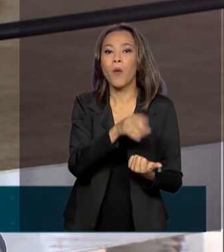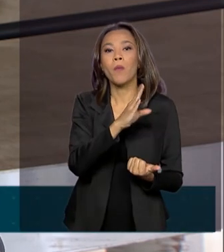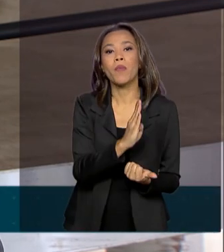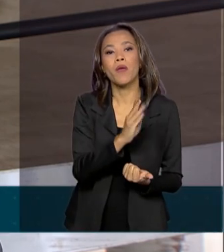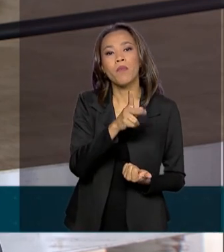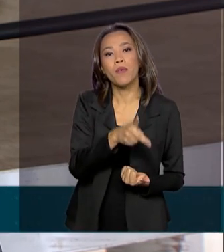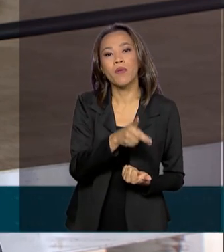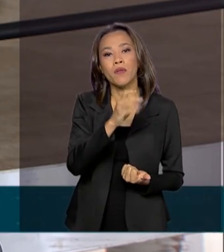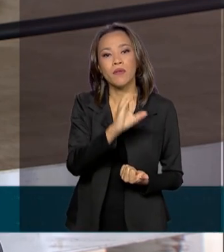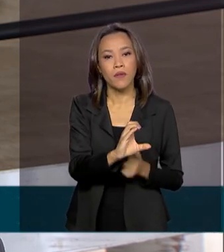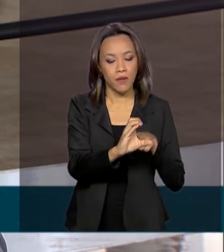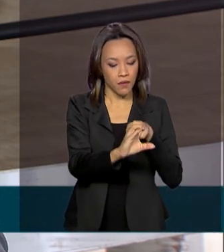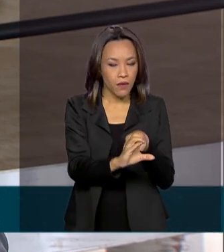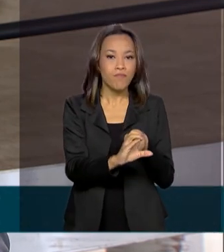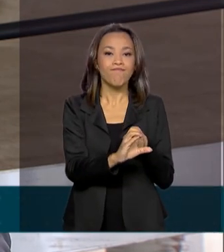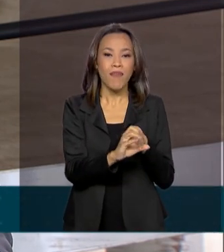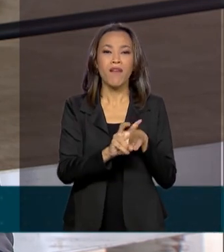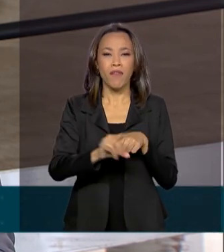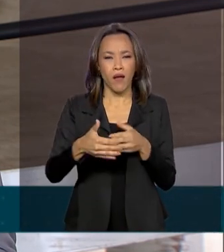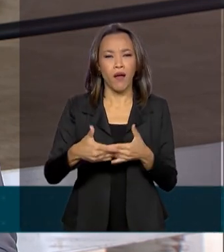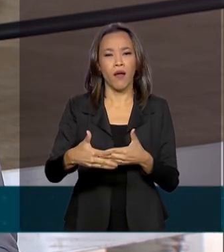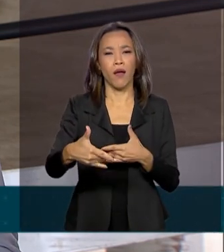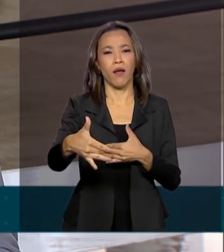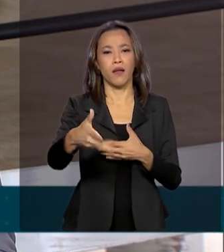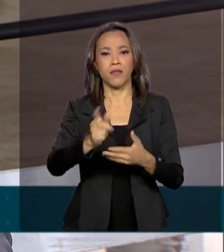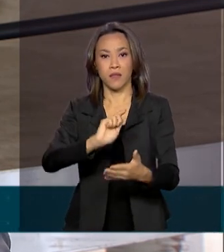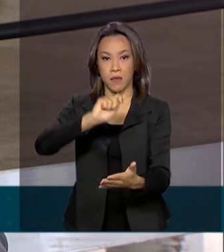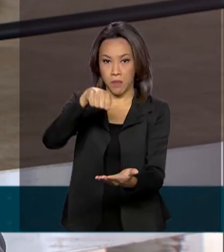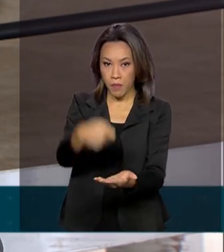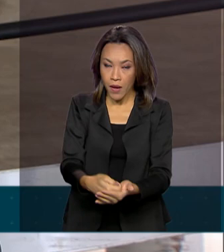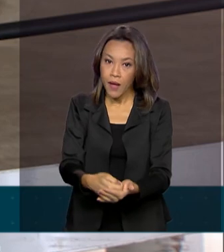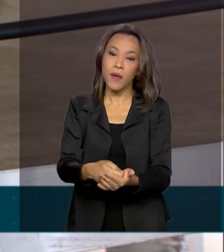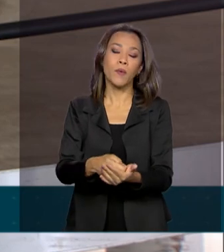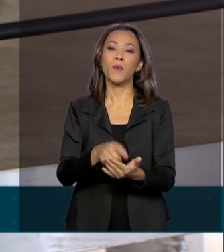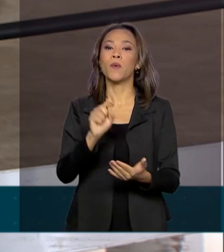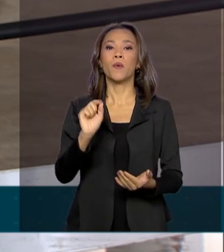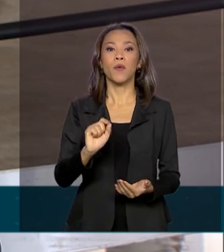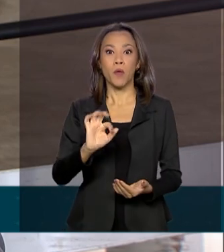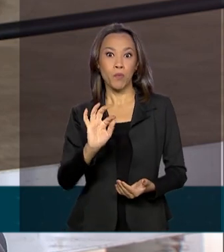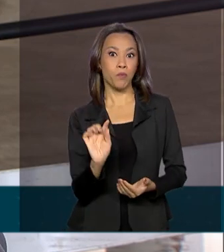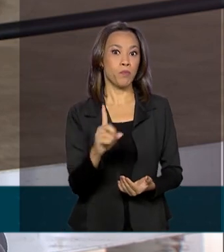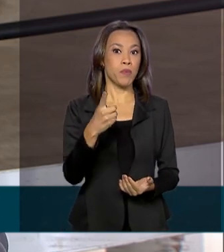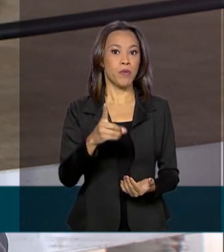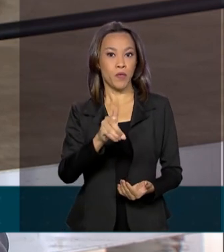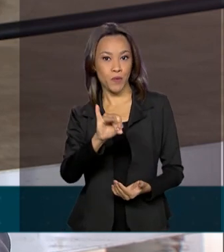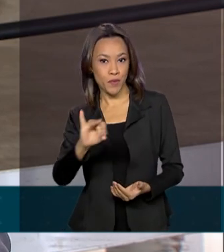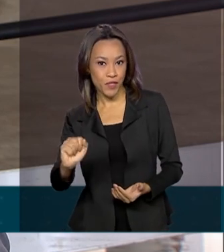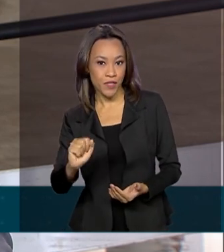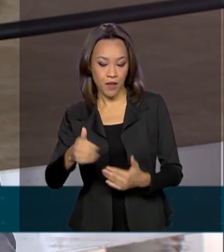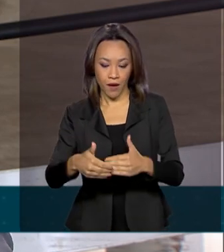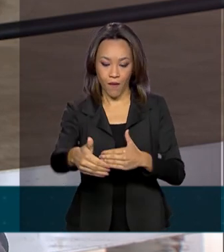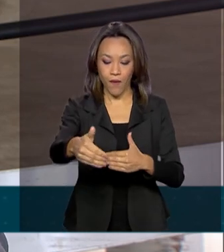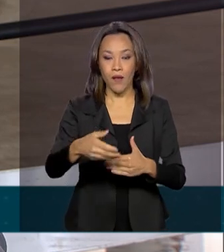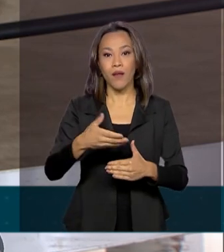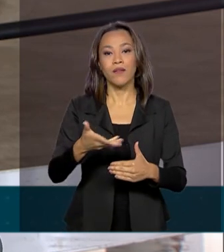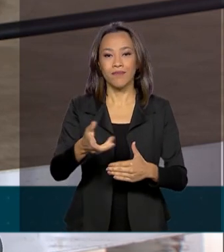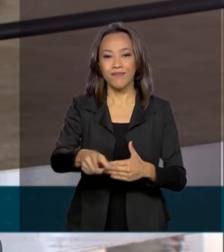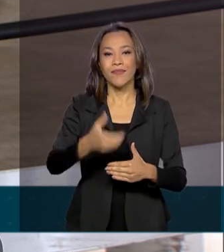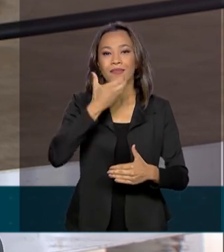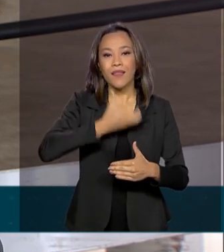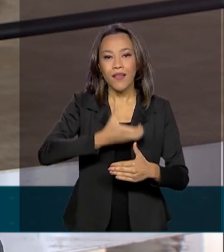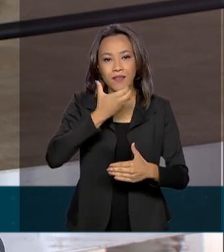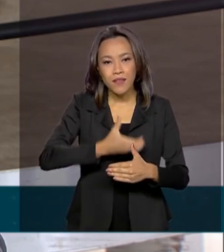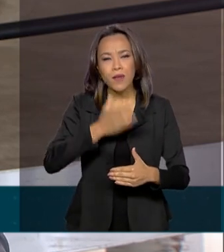benefício de prestação continuada, será pago a partir do primeiro dia útil do cronograma, já agora em dezembro, de acordo com uma